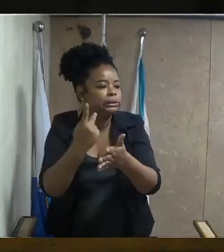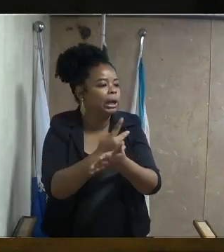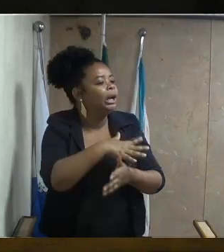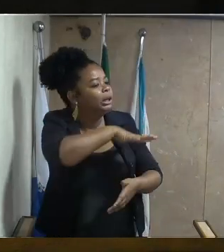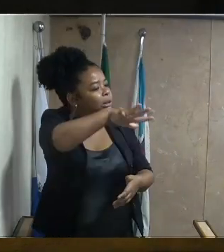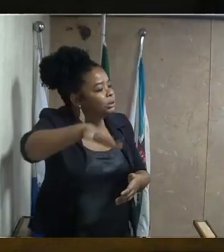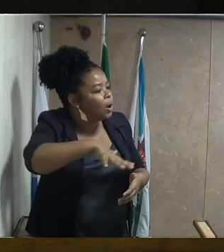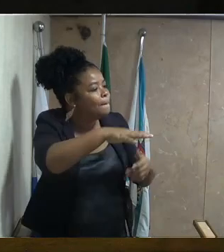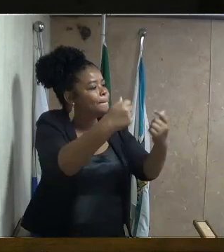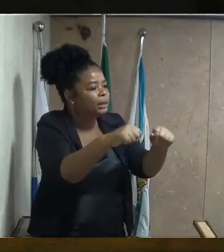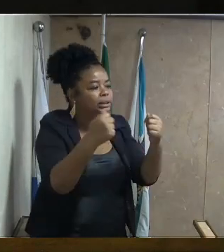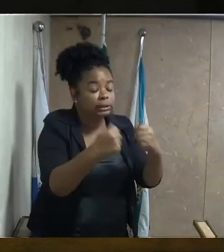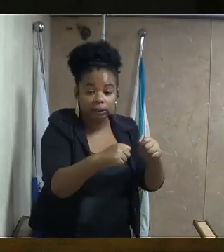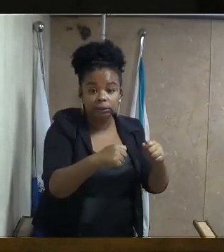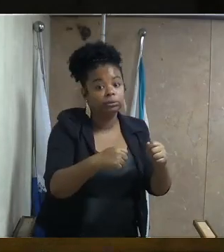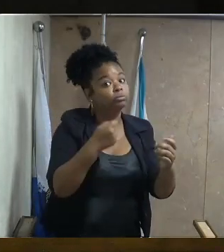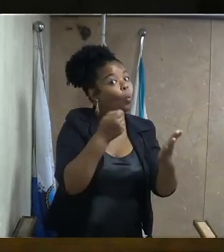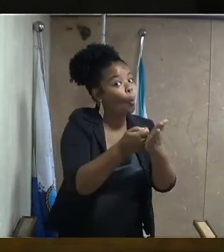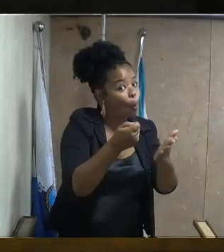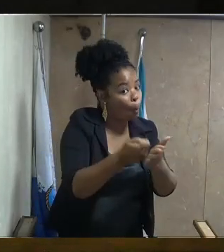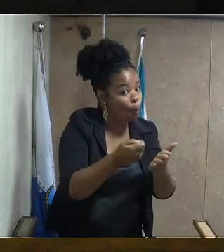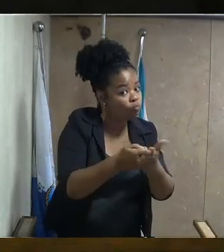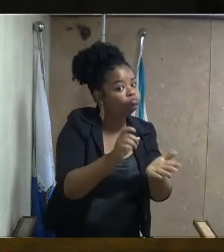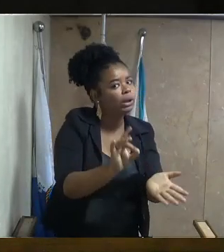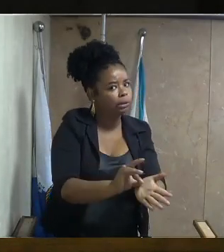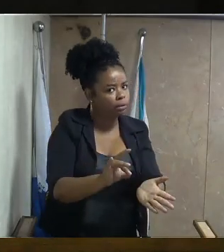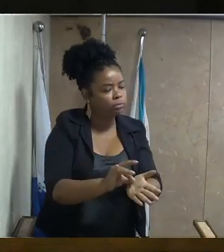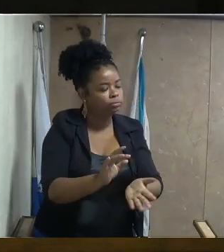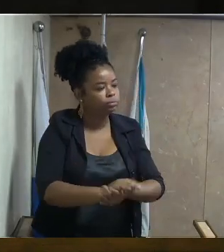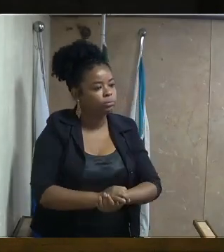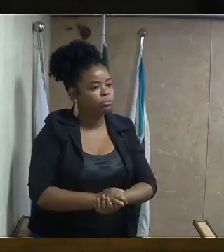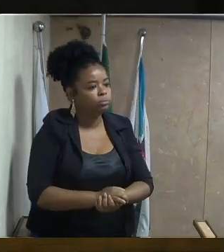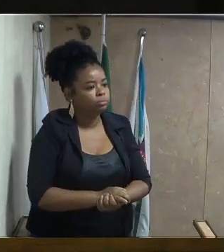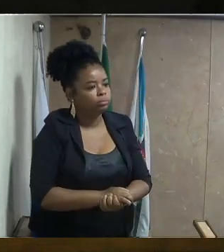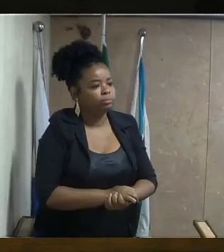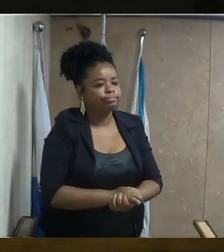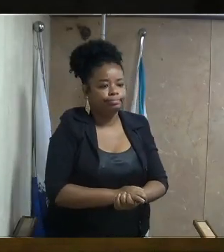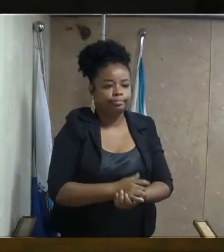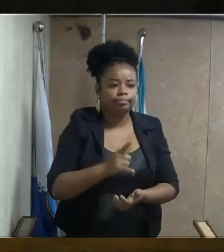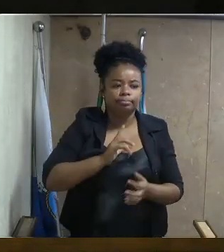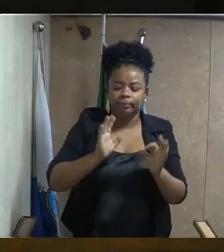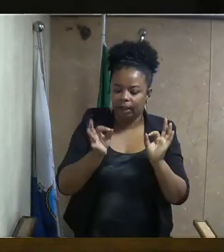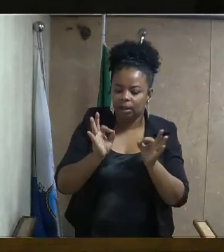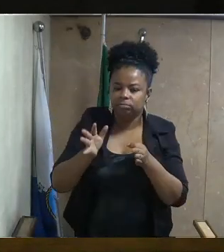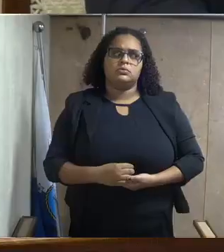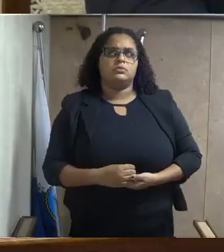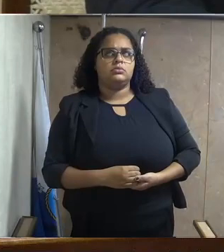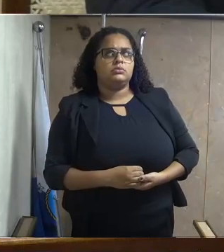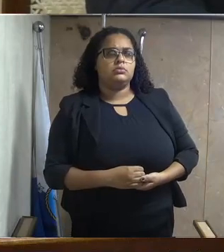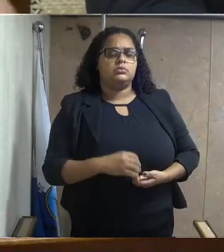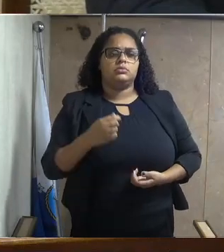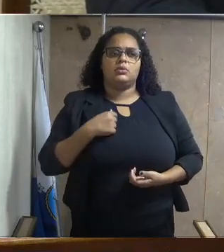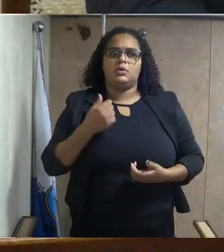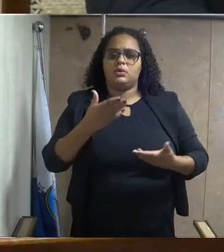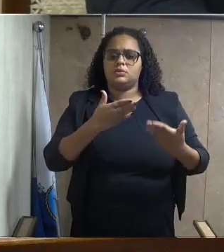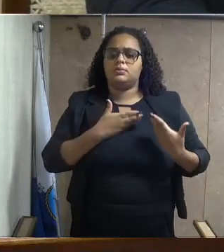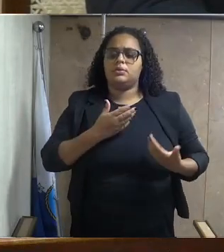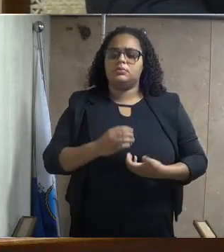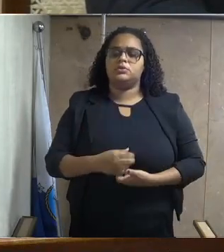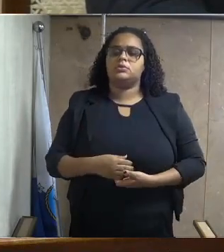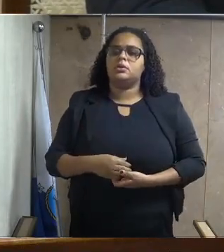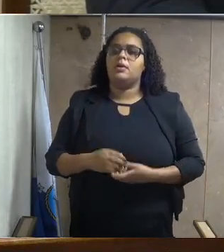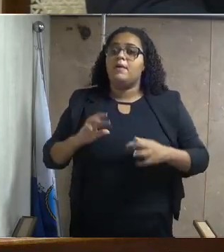gente tem que realmente apertar, mas eu tenho certeza que a gente está no caminho certo. Nós recebíamos